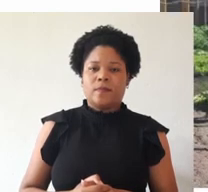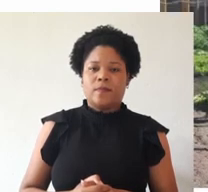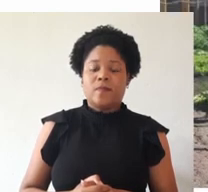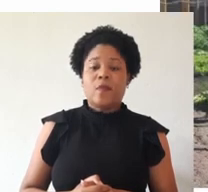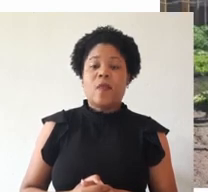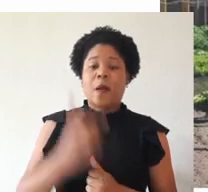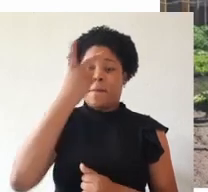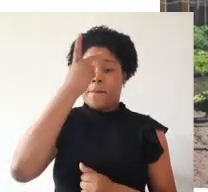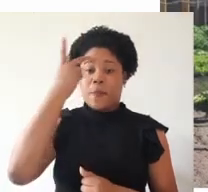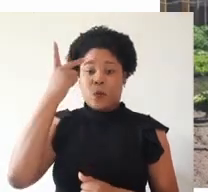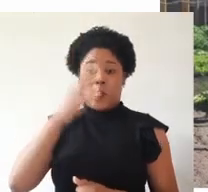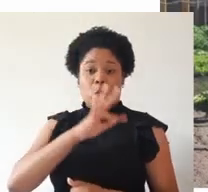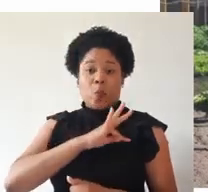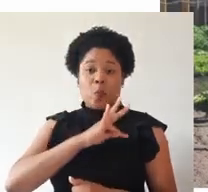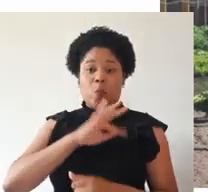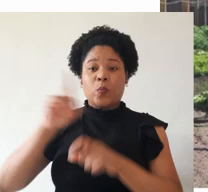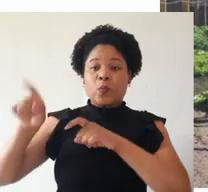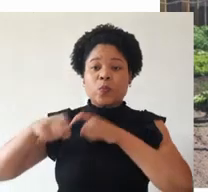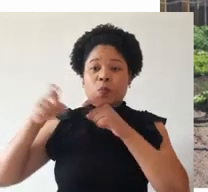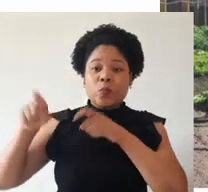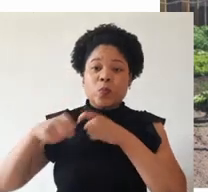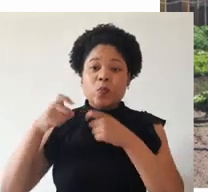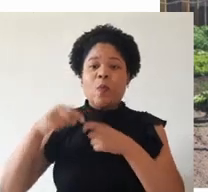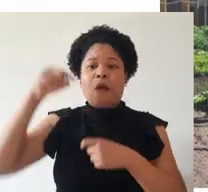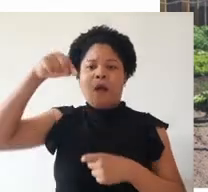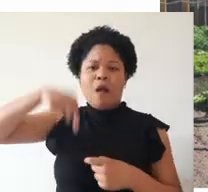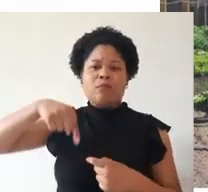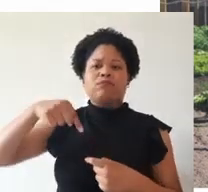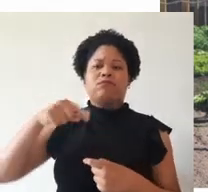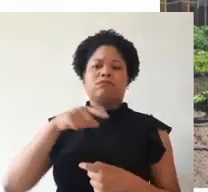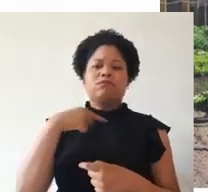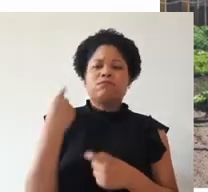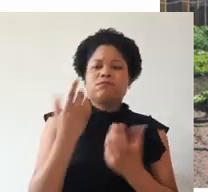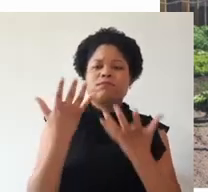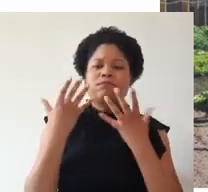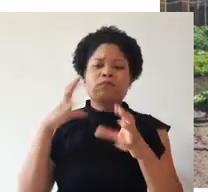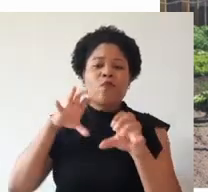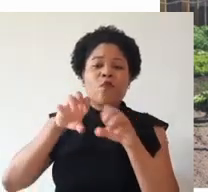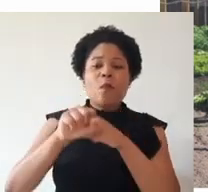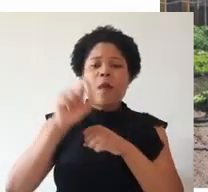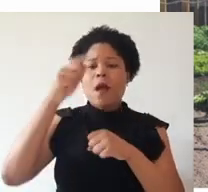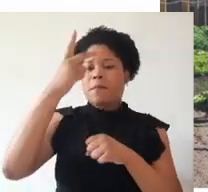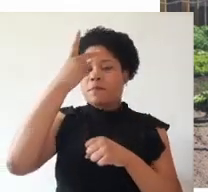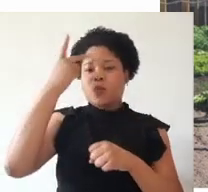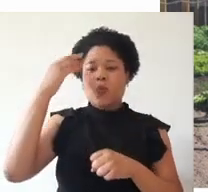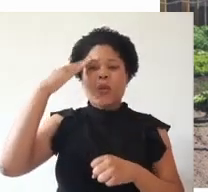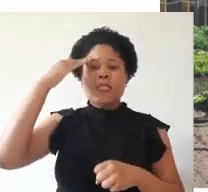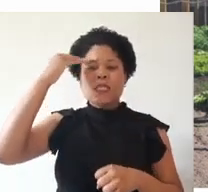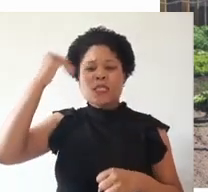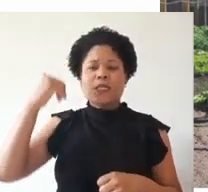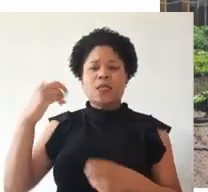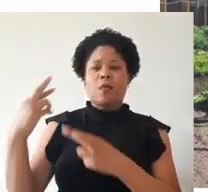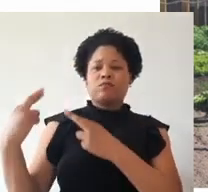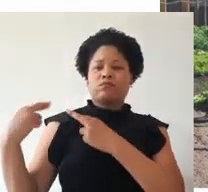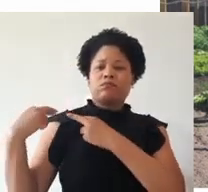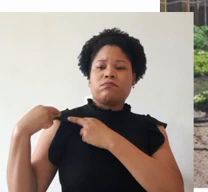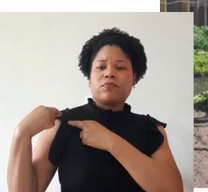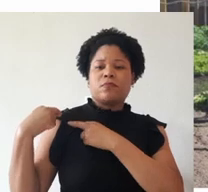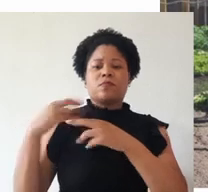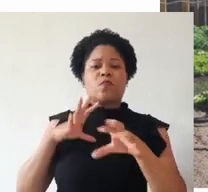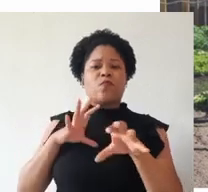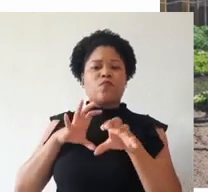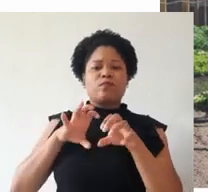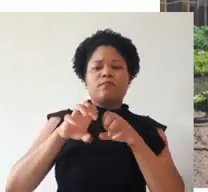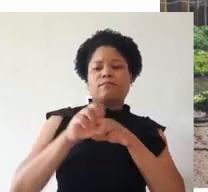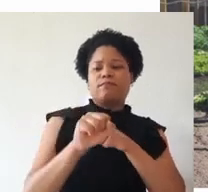O técnico em agropecuária que a instituição prioriza formar é consciente da responsabilidade que sua